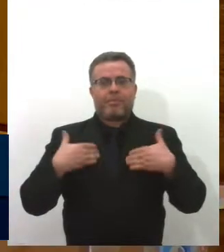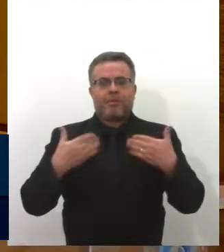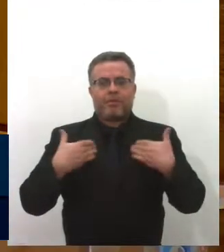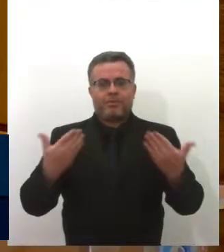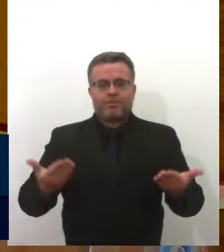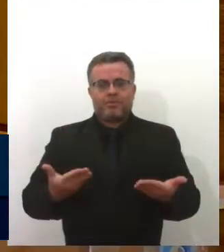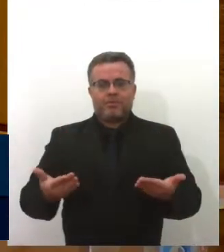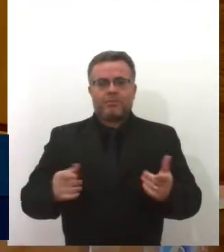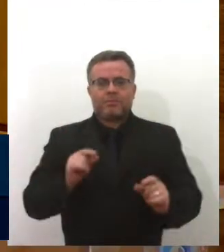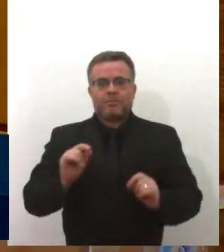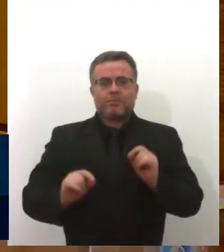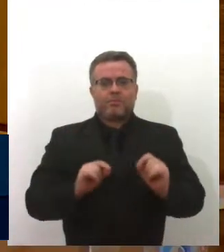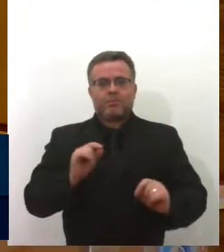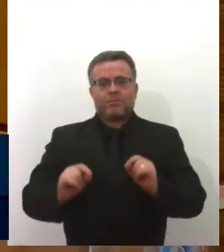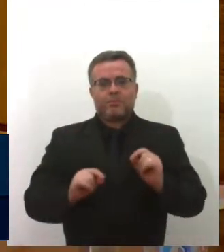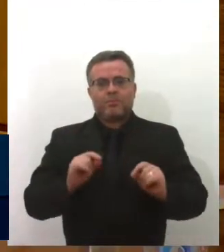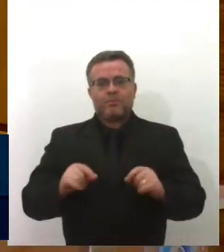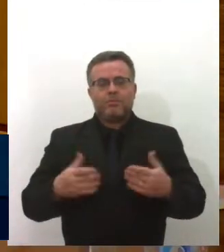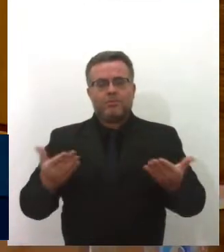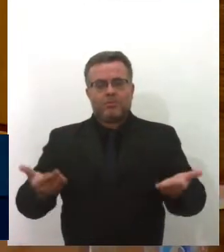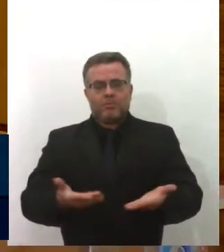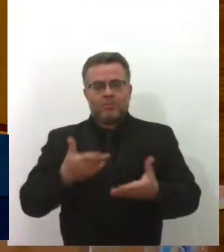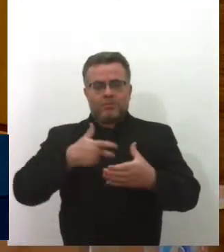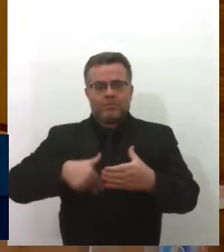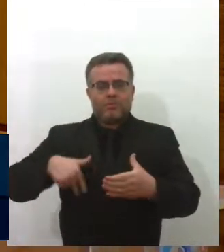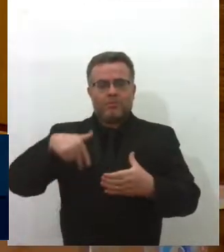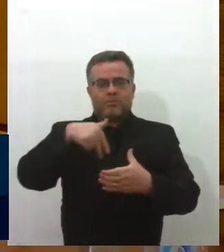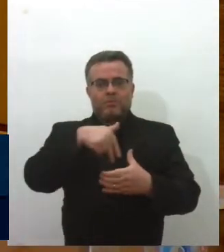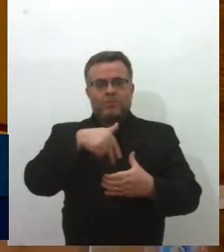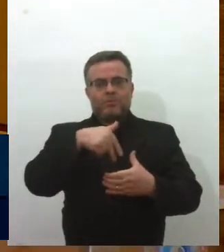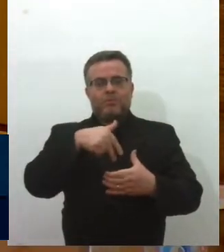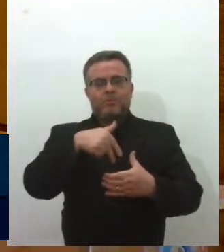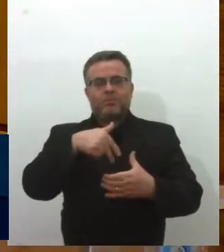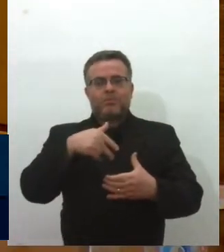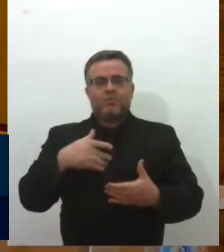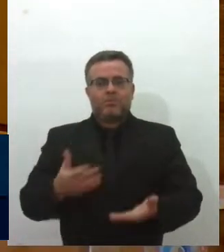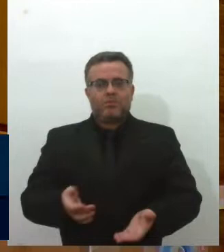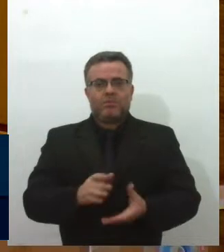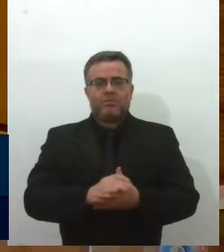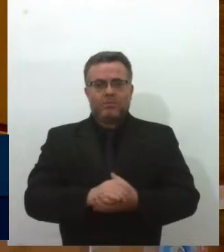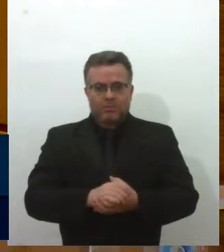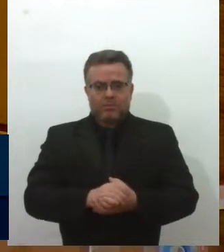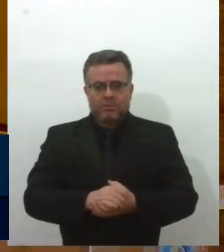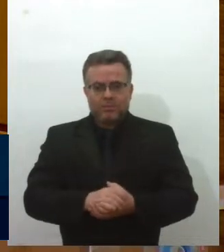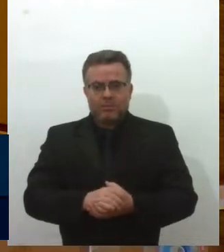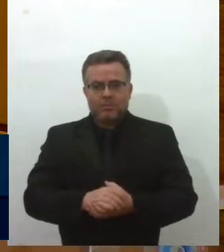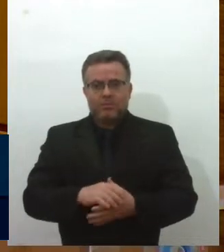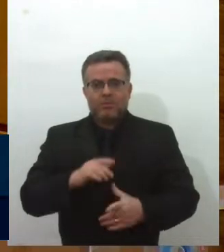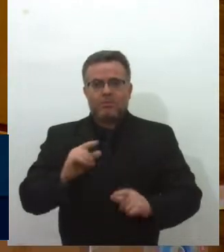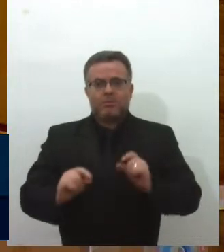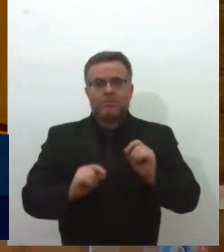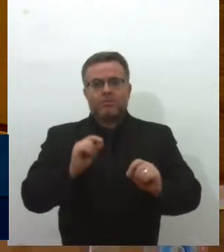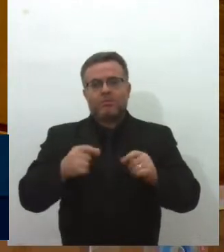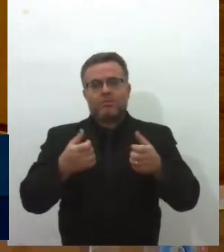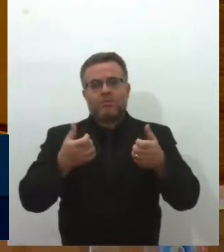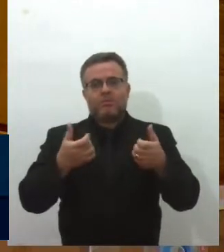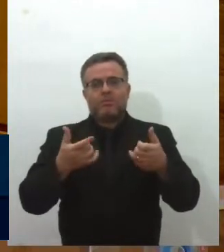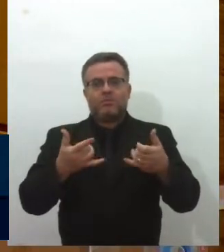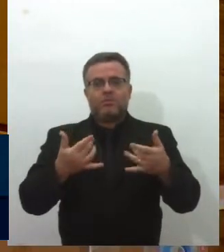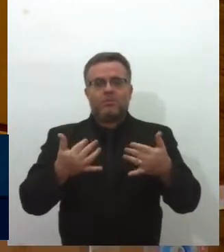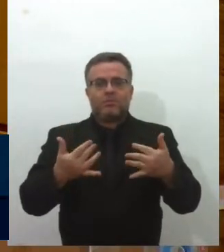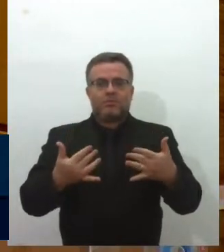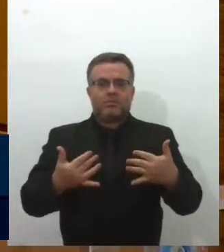ocupo a tribuna no dia de hoje para falar de uma ação que